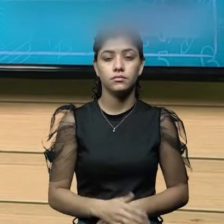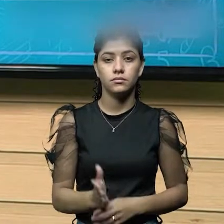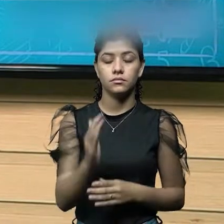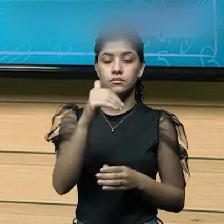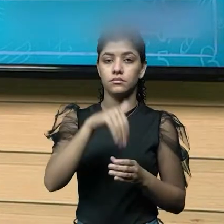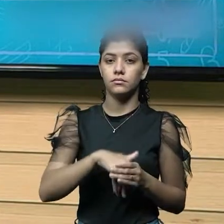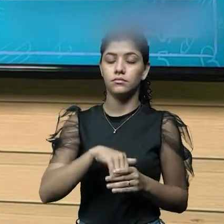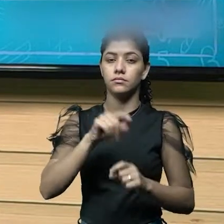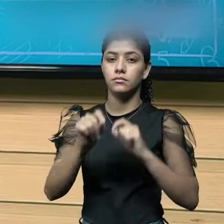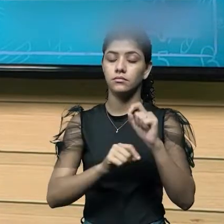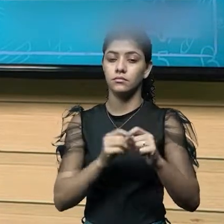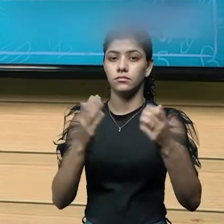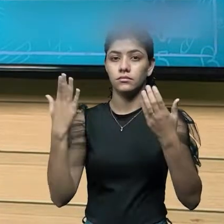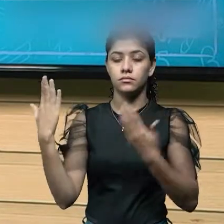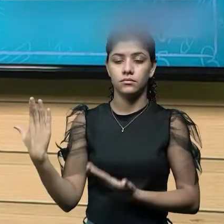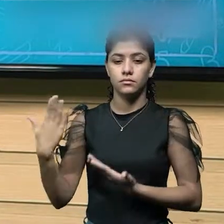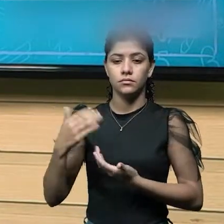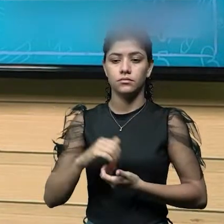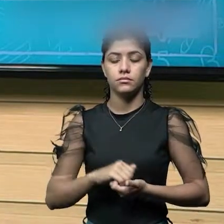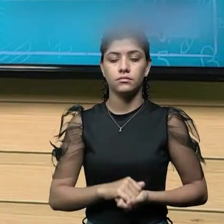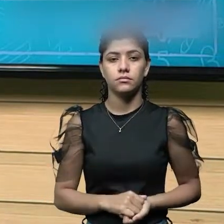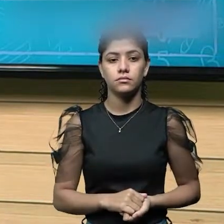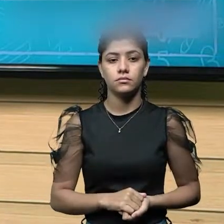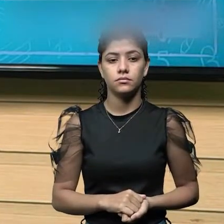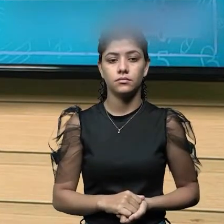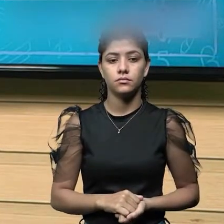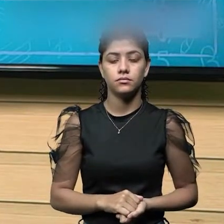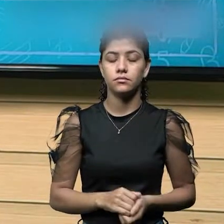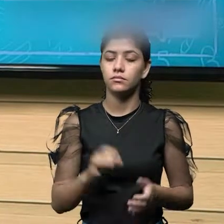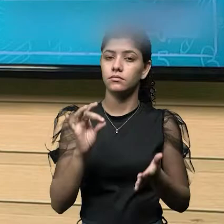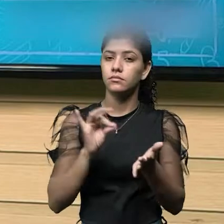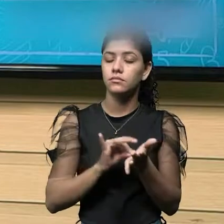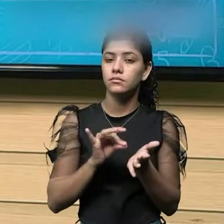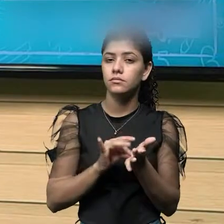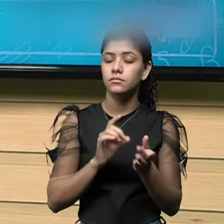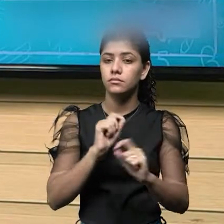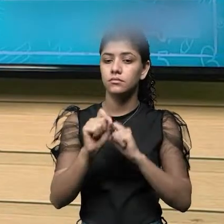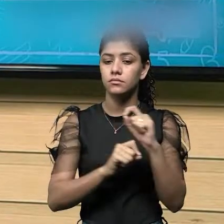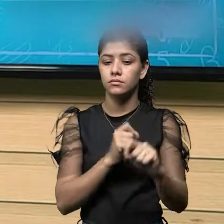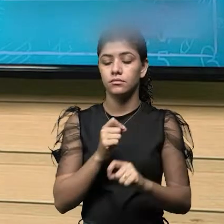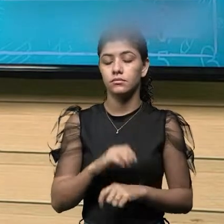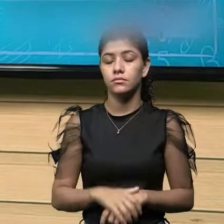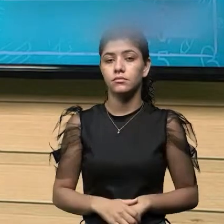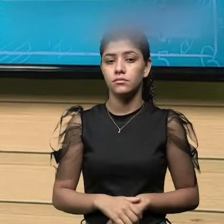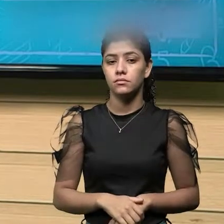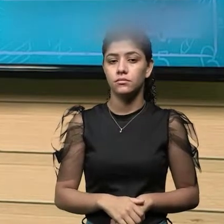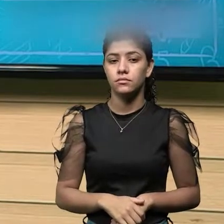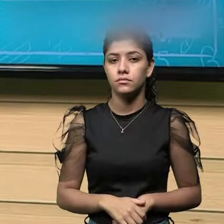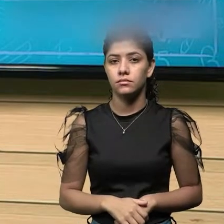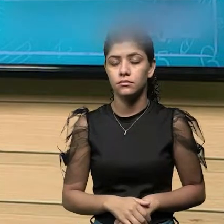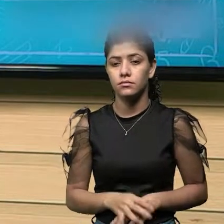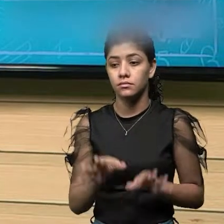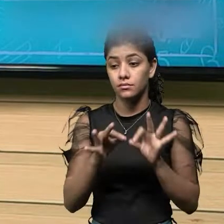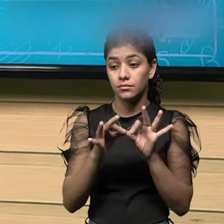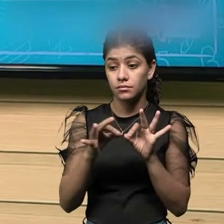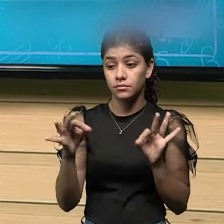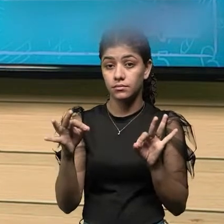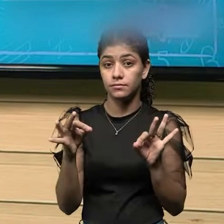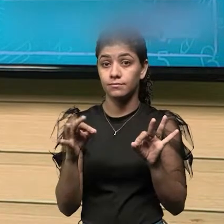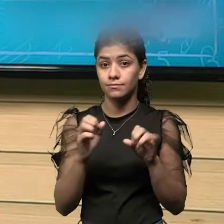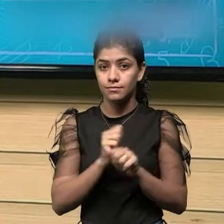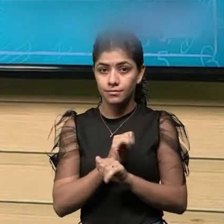desse cilindro que está sendo medido ali, ele realmente vai tirar uma medida muito mais precisa ainda.